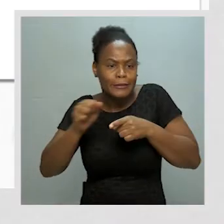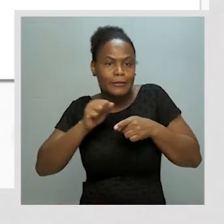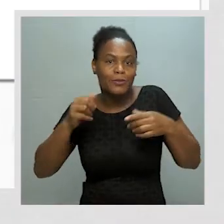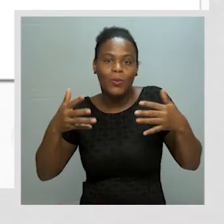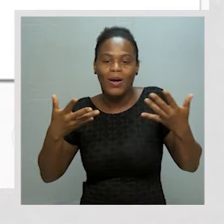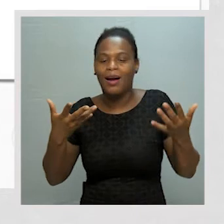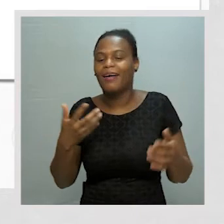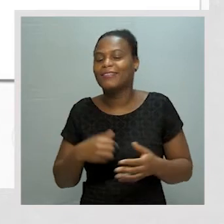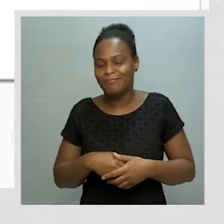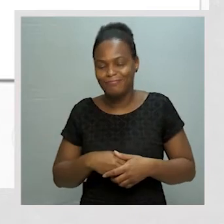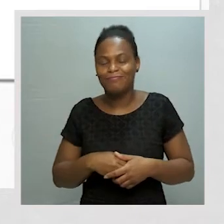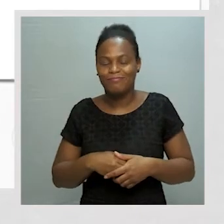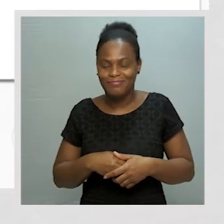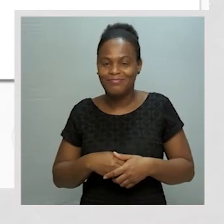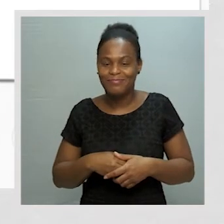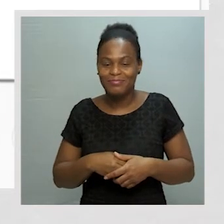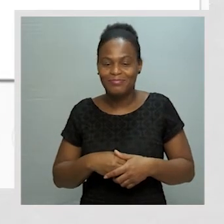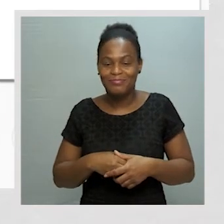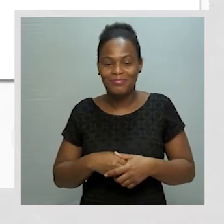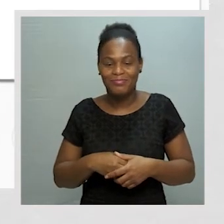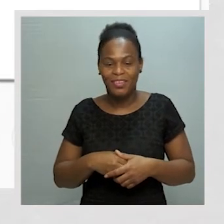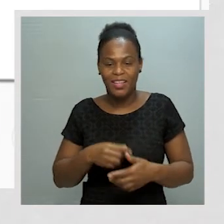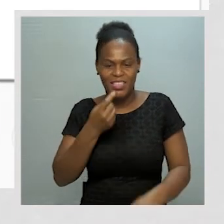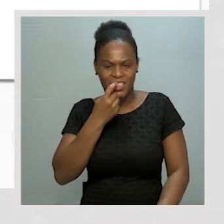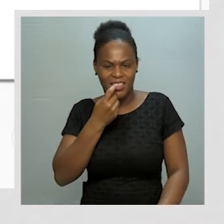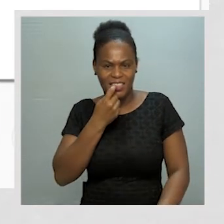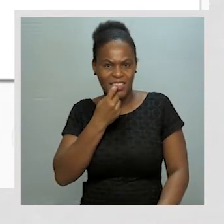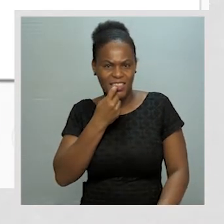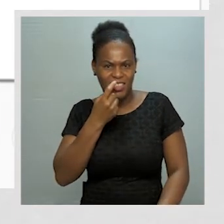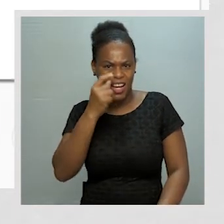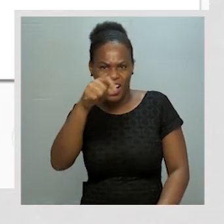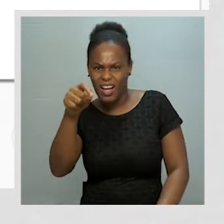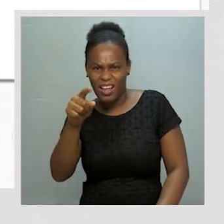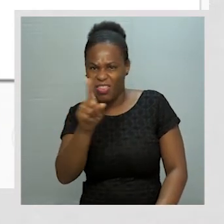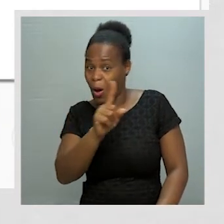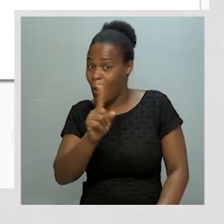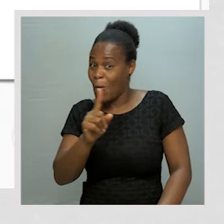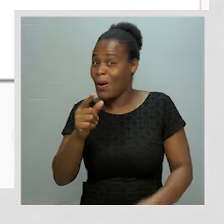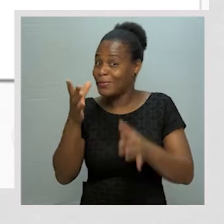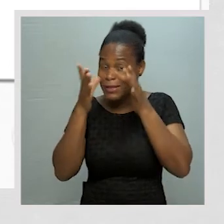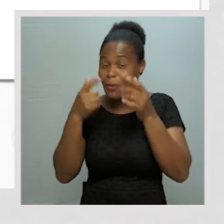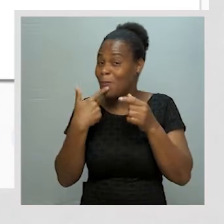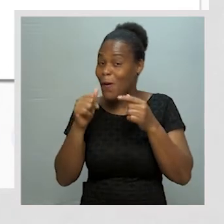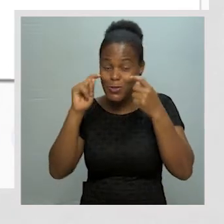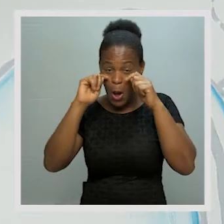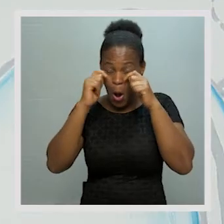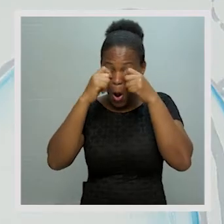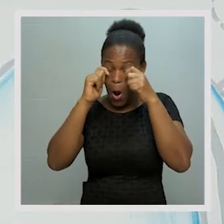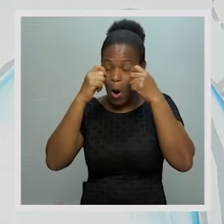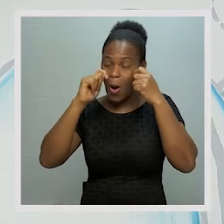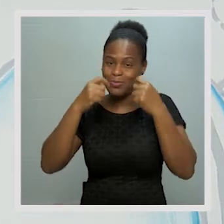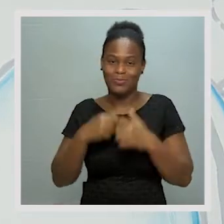não está a ouvir. Exato. Os dentes. Os dentes? Não, estão com atenção. Não devem